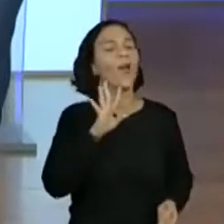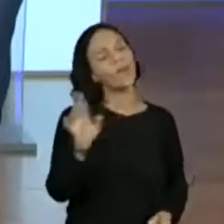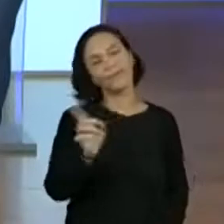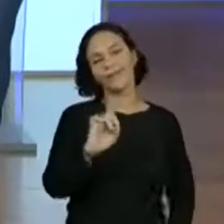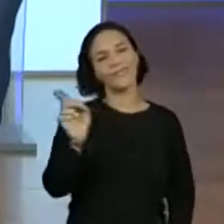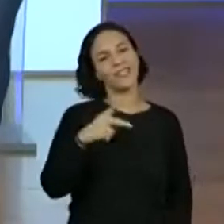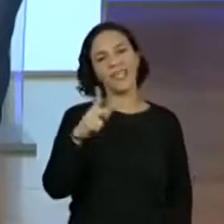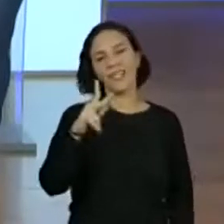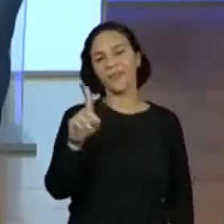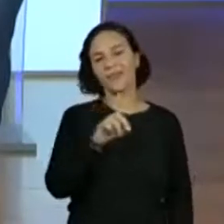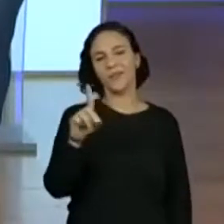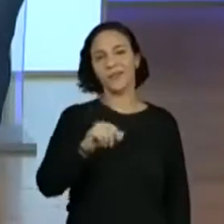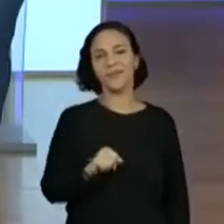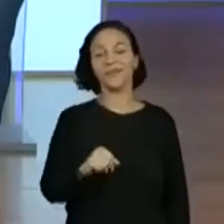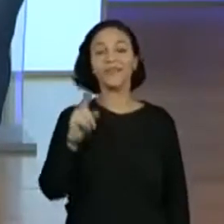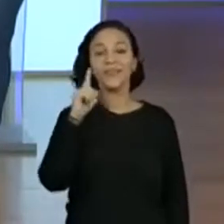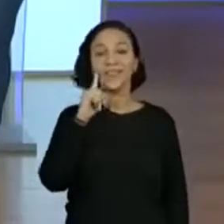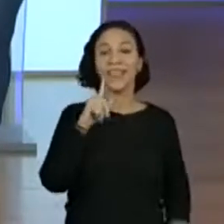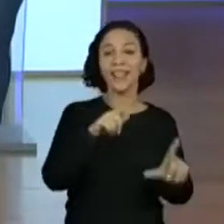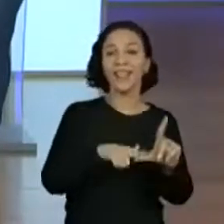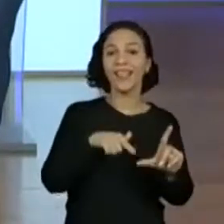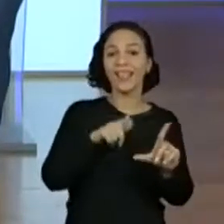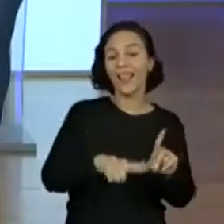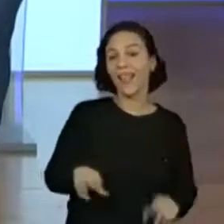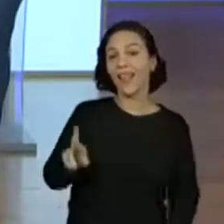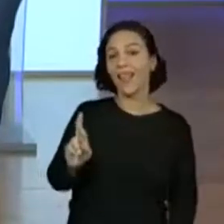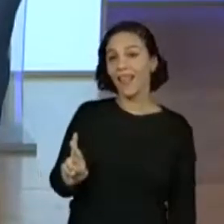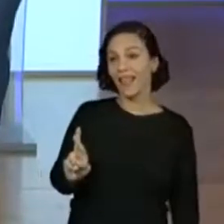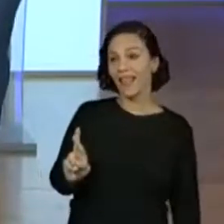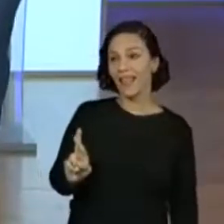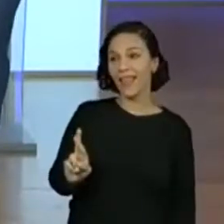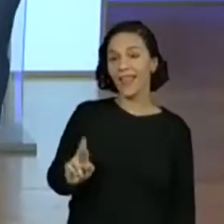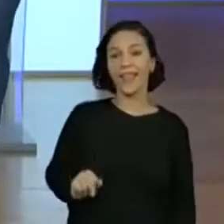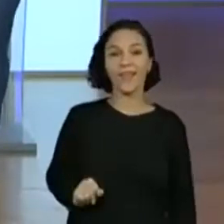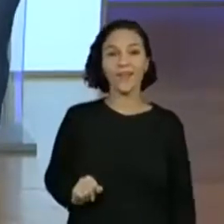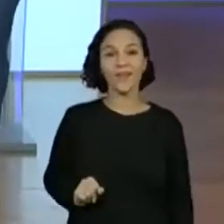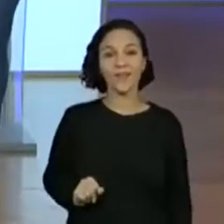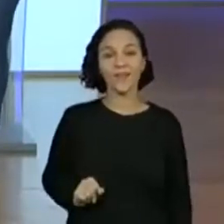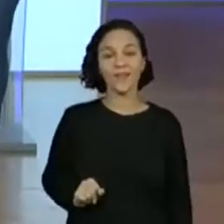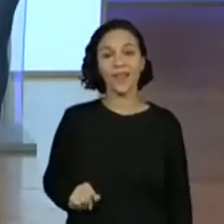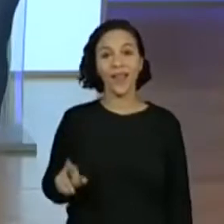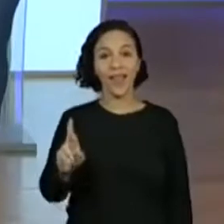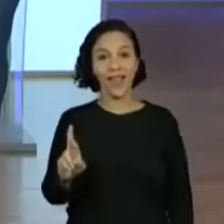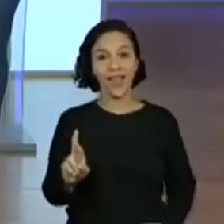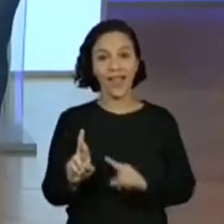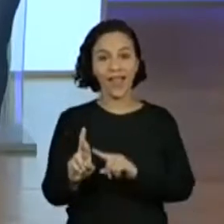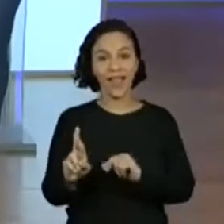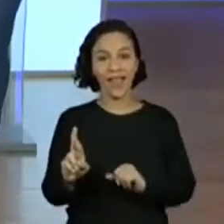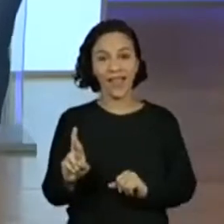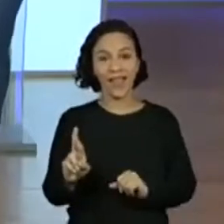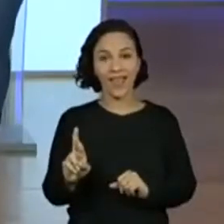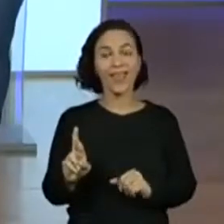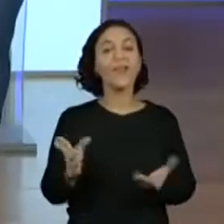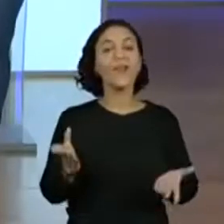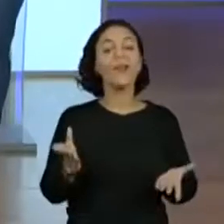deu, não deu. Não deu. Letra R. Letra R. Então, vamos lá. Nome com a letra R. Vou